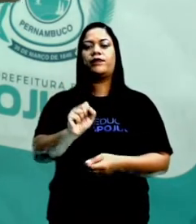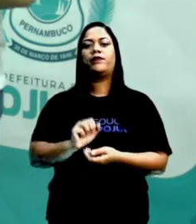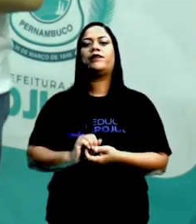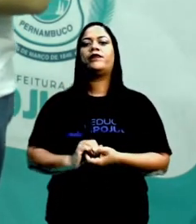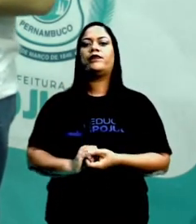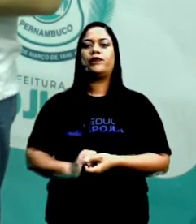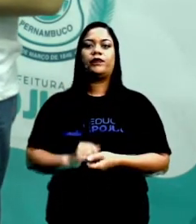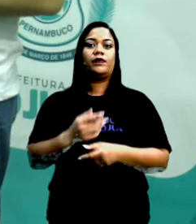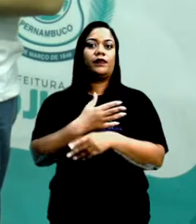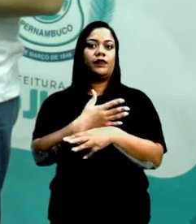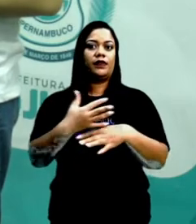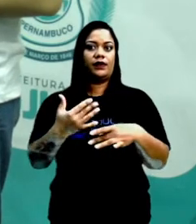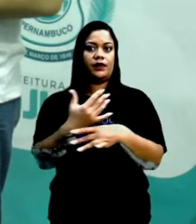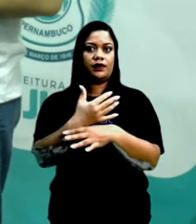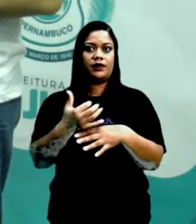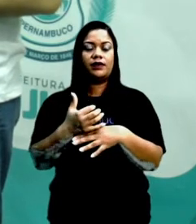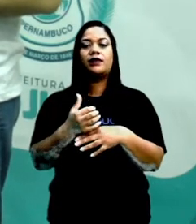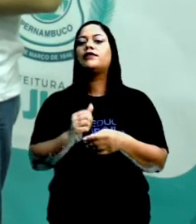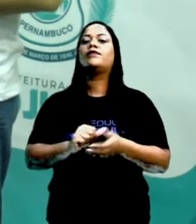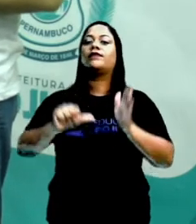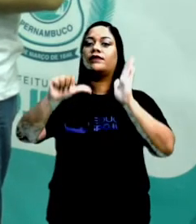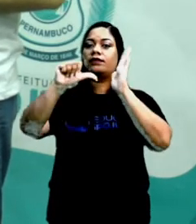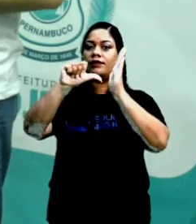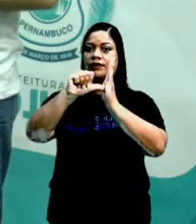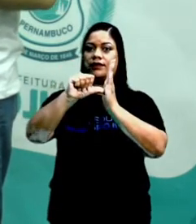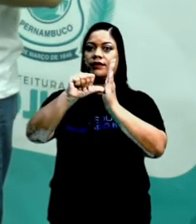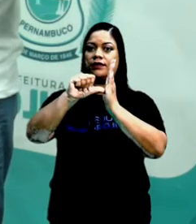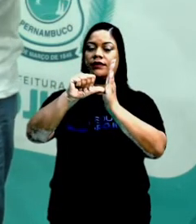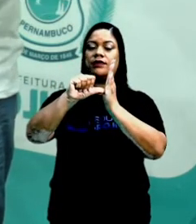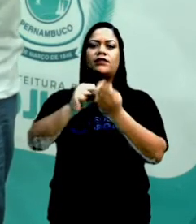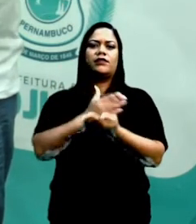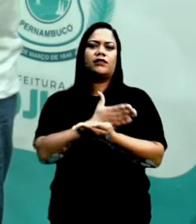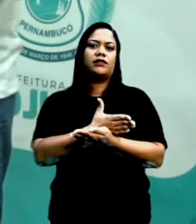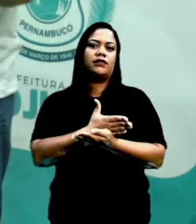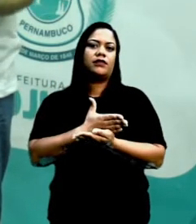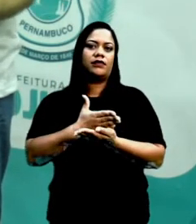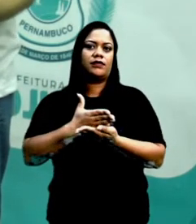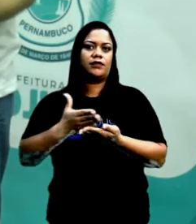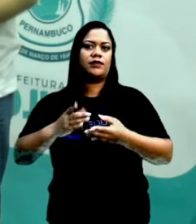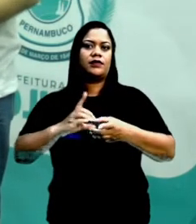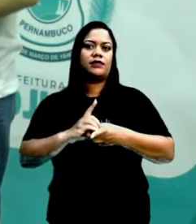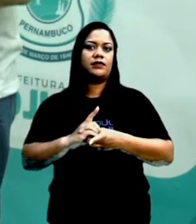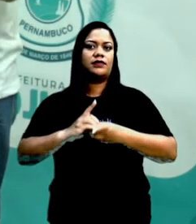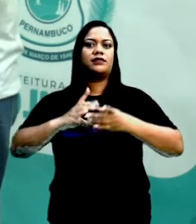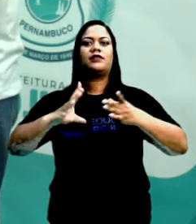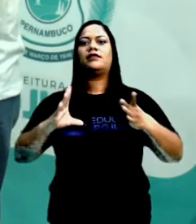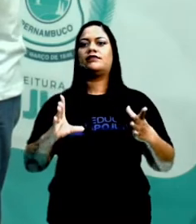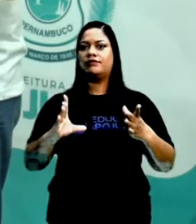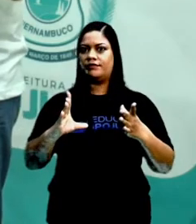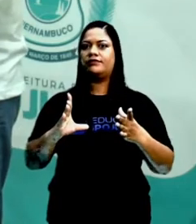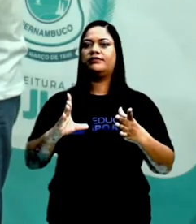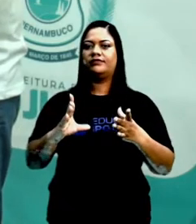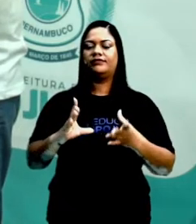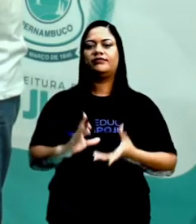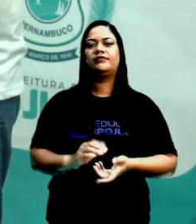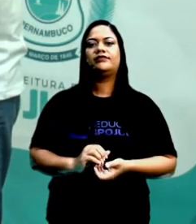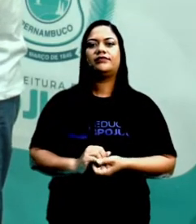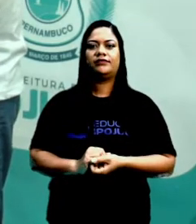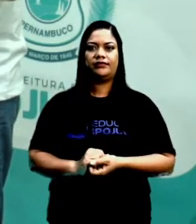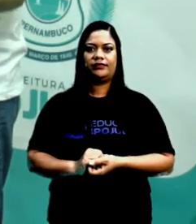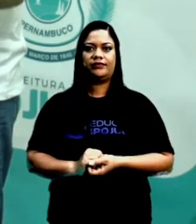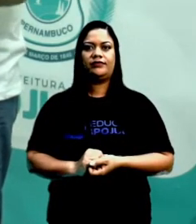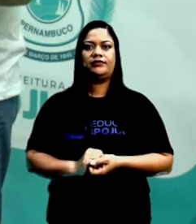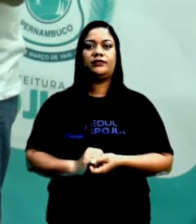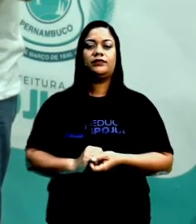da cidade-estado de Atenas, vai ser lá em que vai surgir a democracia, né? Esse conceito de democracia